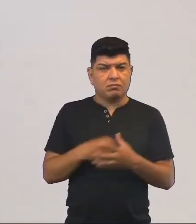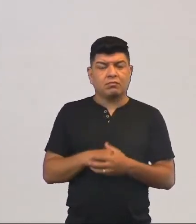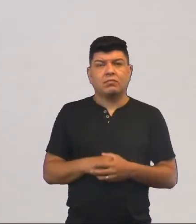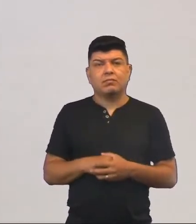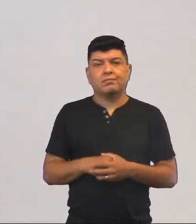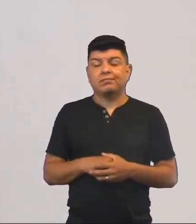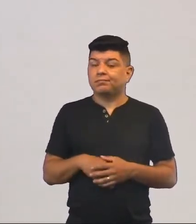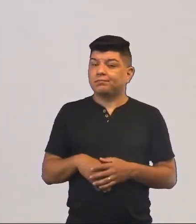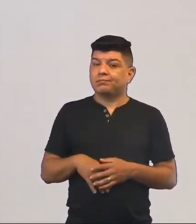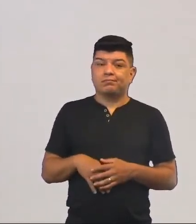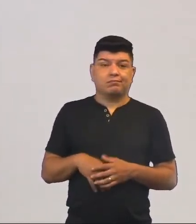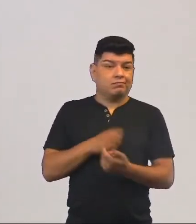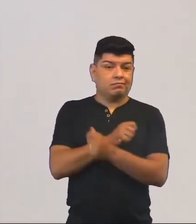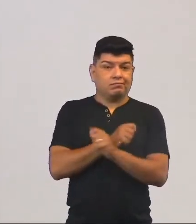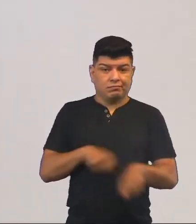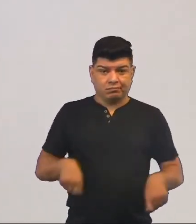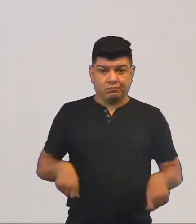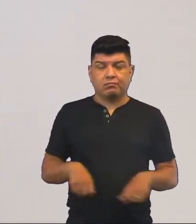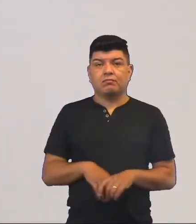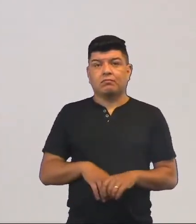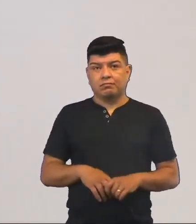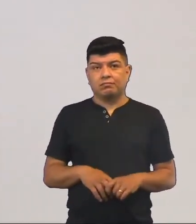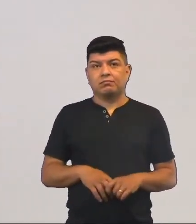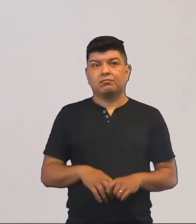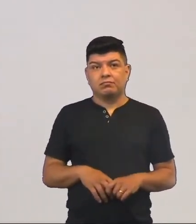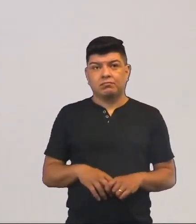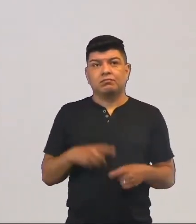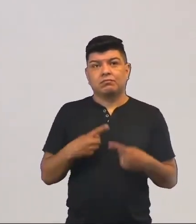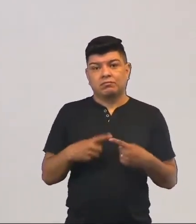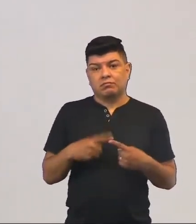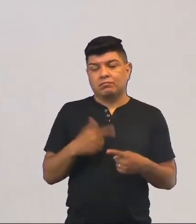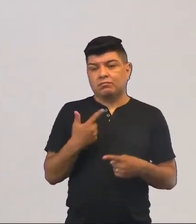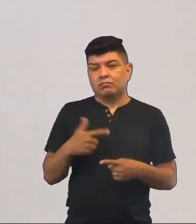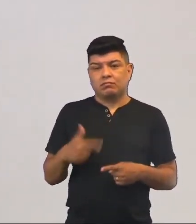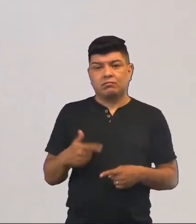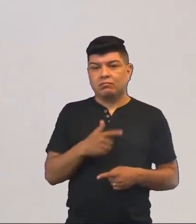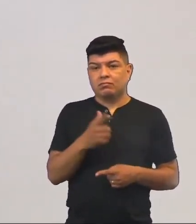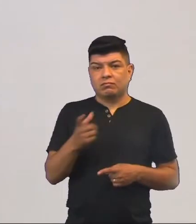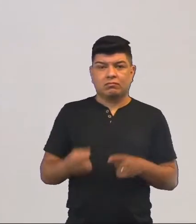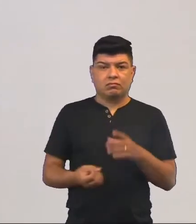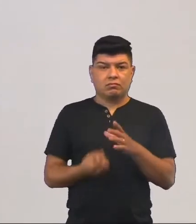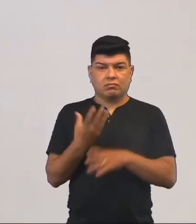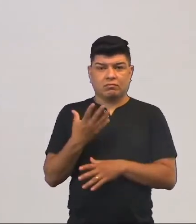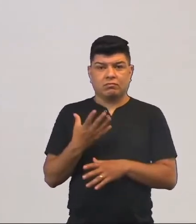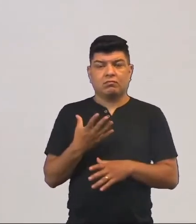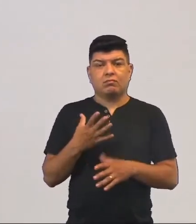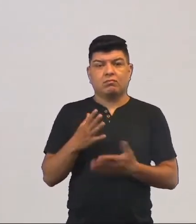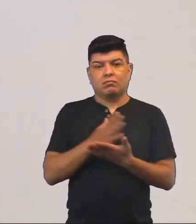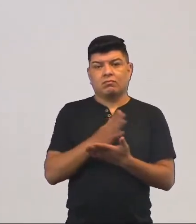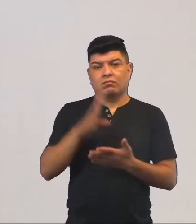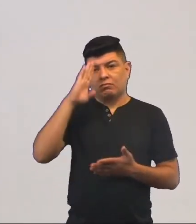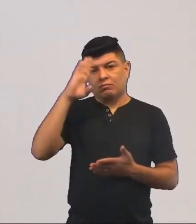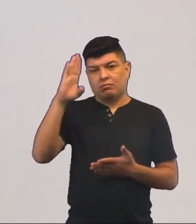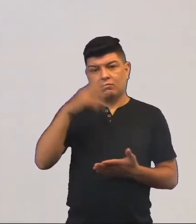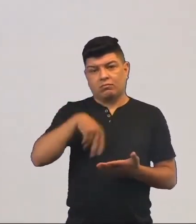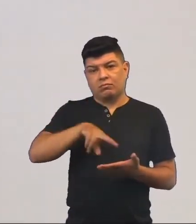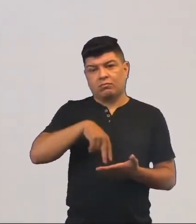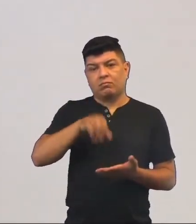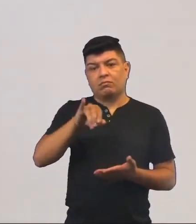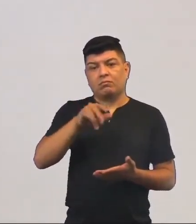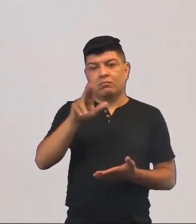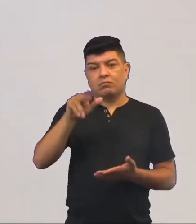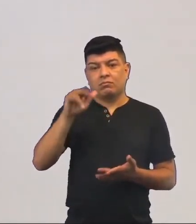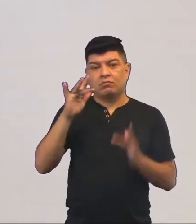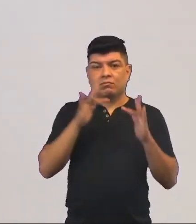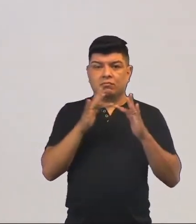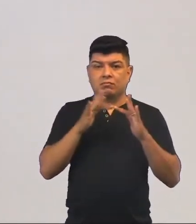É basicamente impossível, né? Porque não tem como você criar algo, principalmente na dança, se você